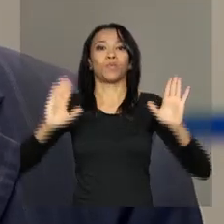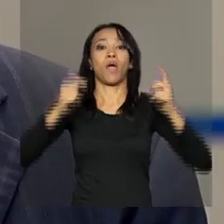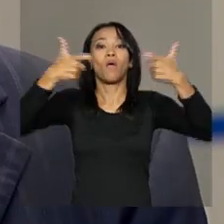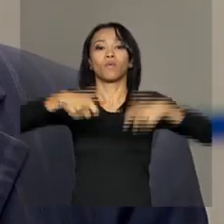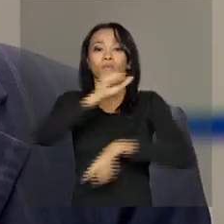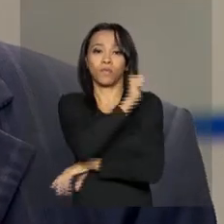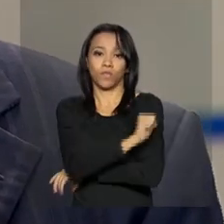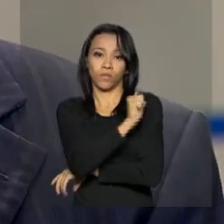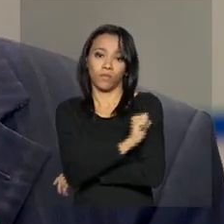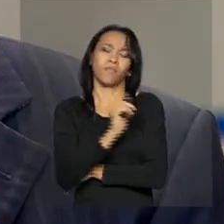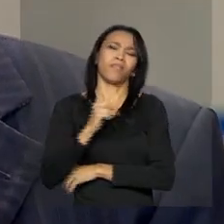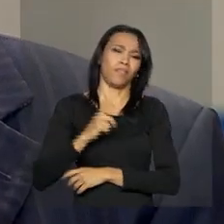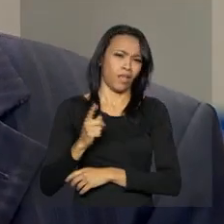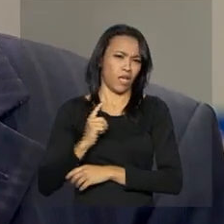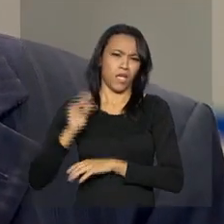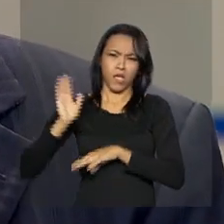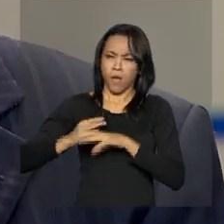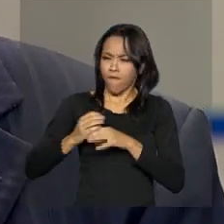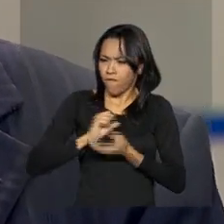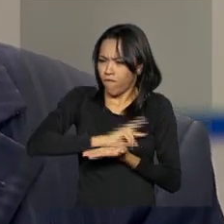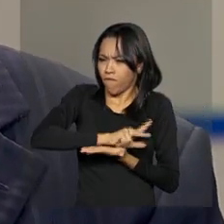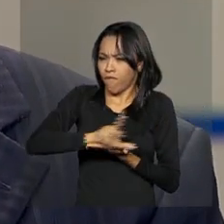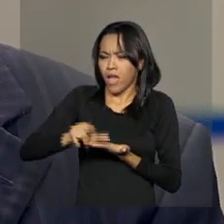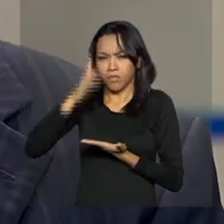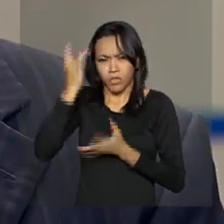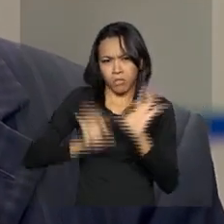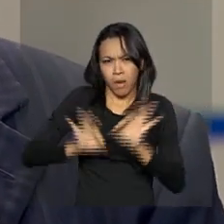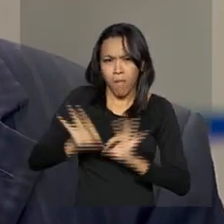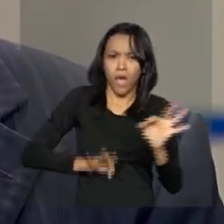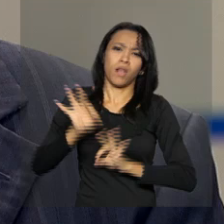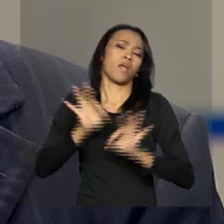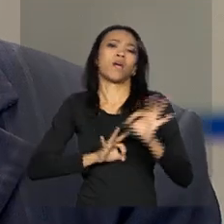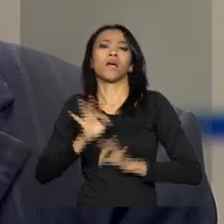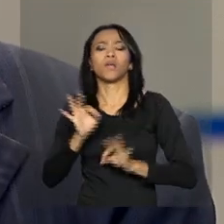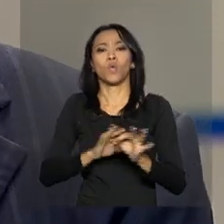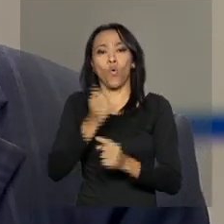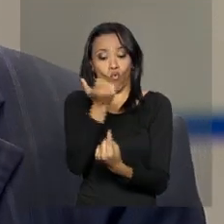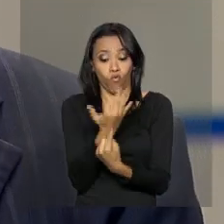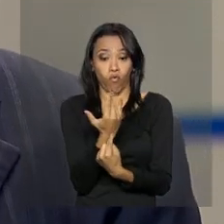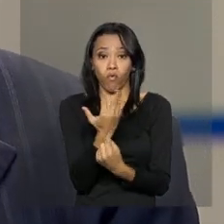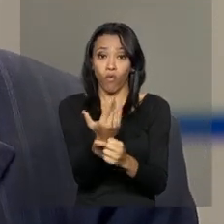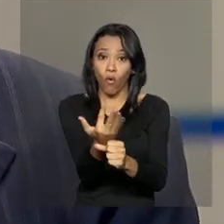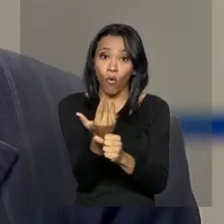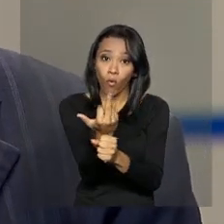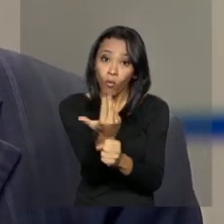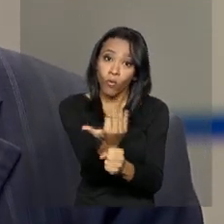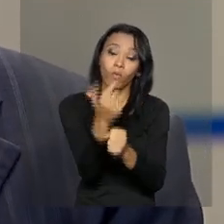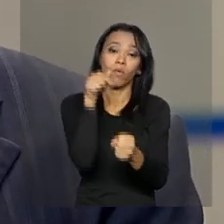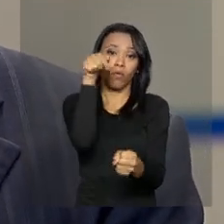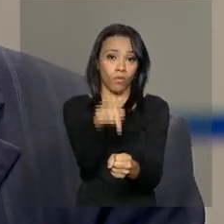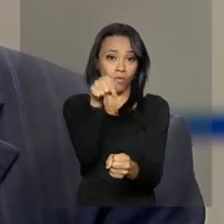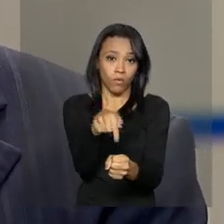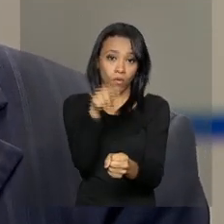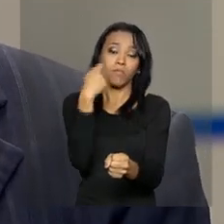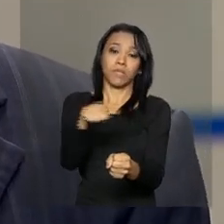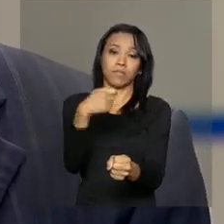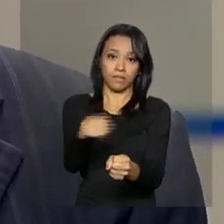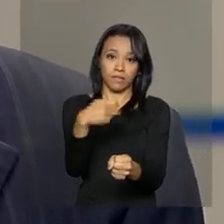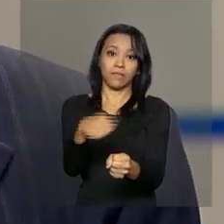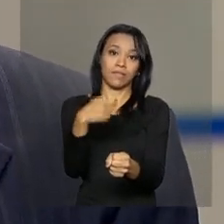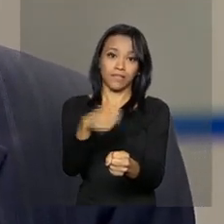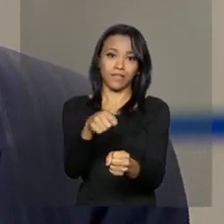Há uma operação logística muito interessante, porque a tocha, o fogo, ele tem que vir,